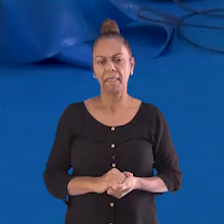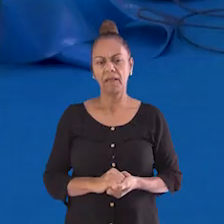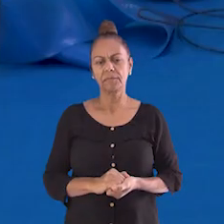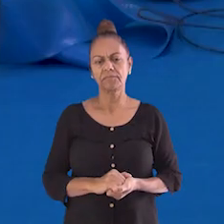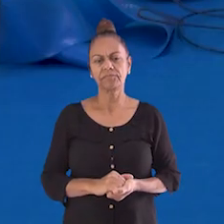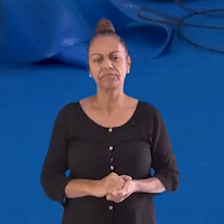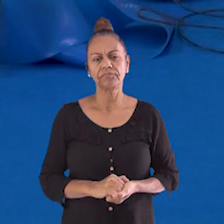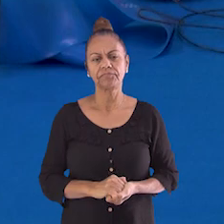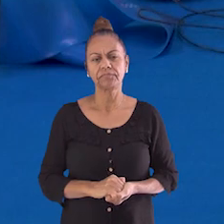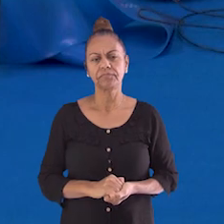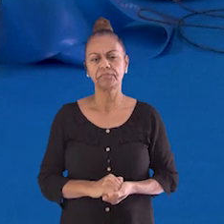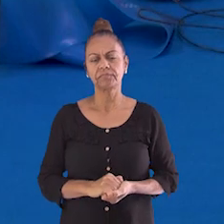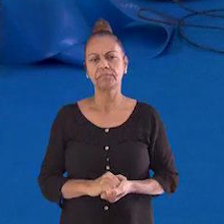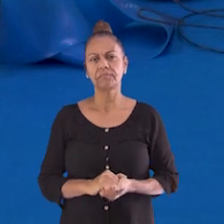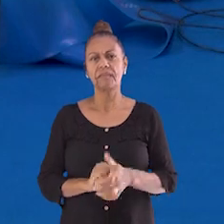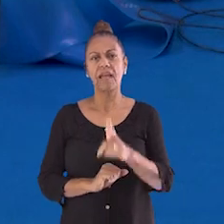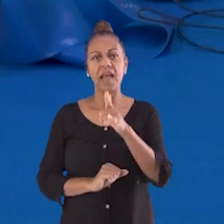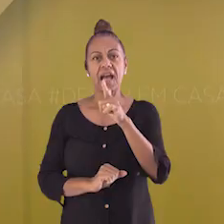Vamos ver o que acontece?